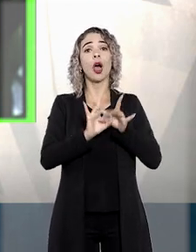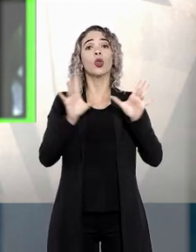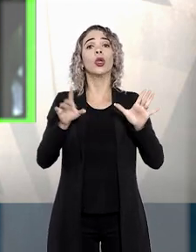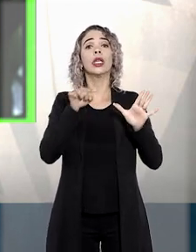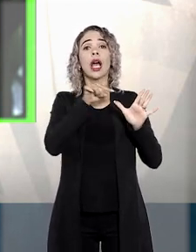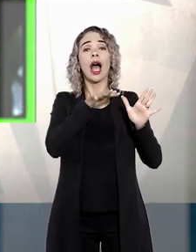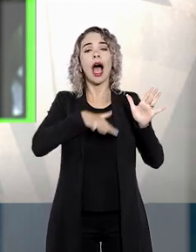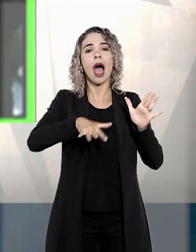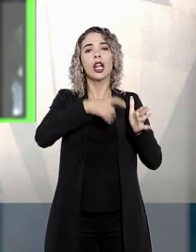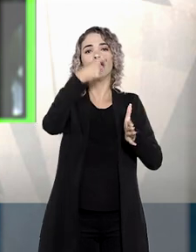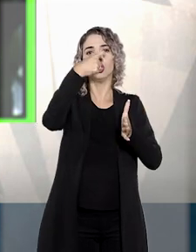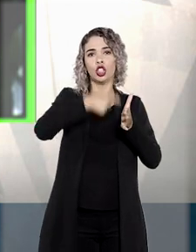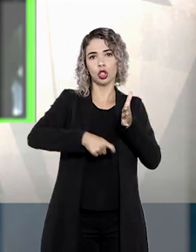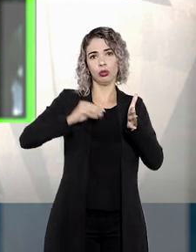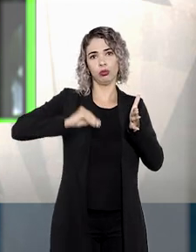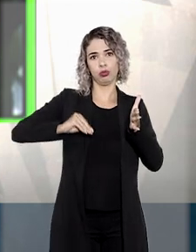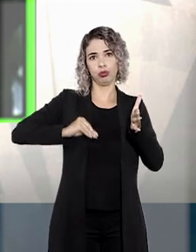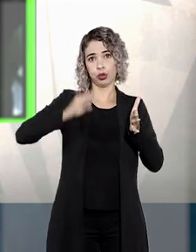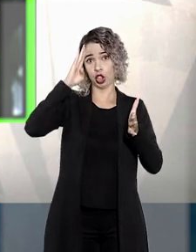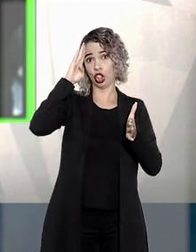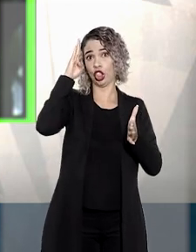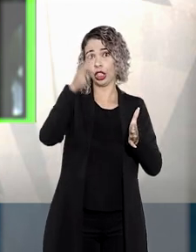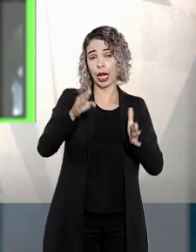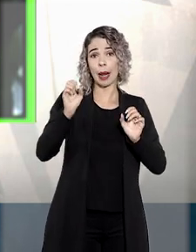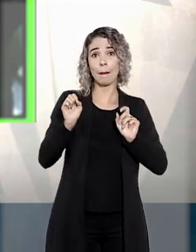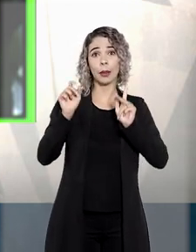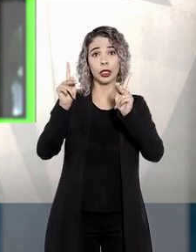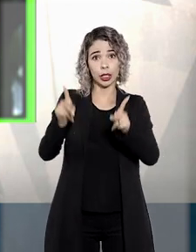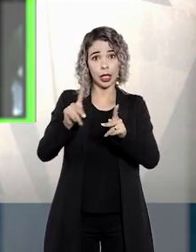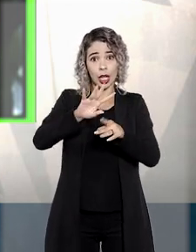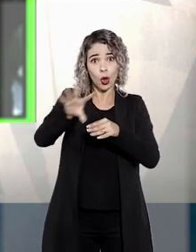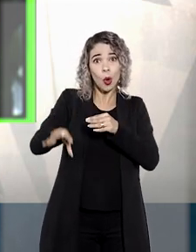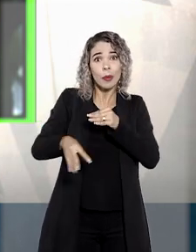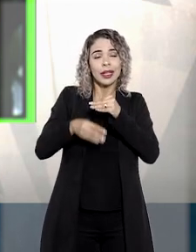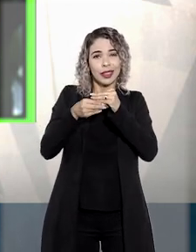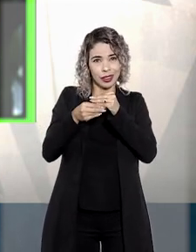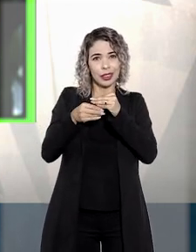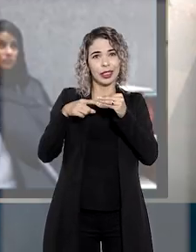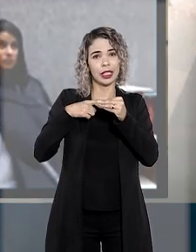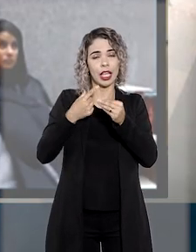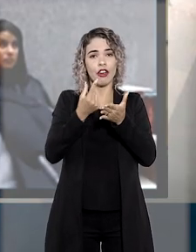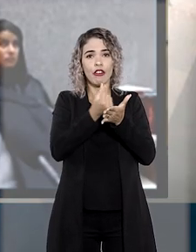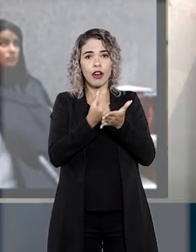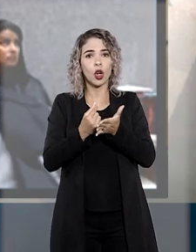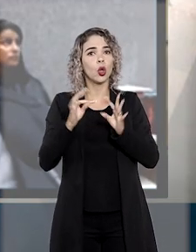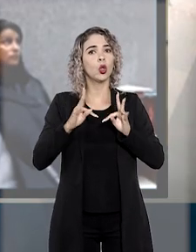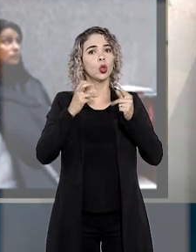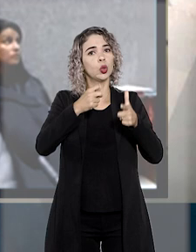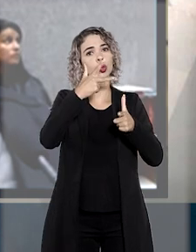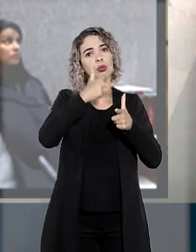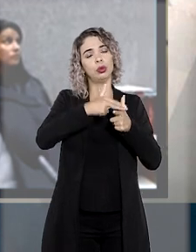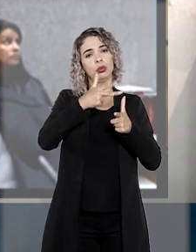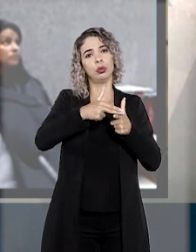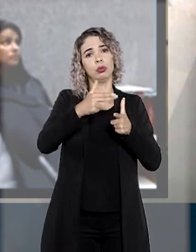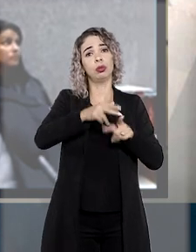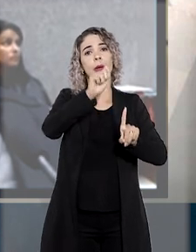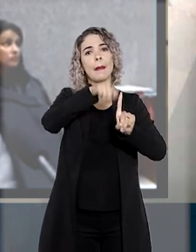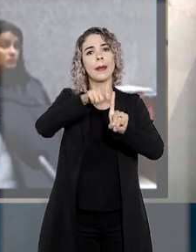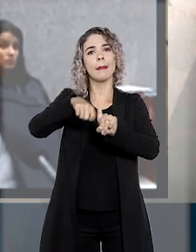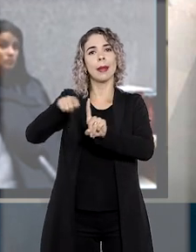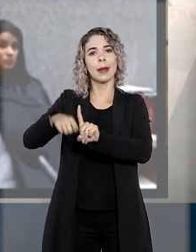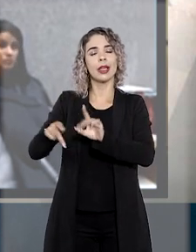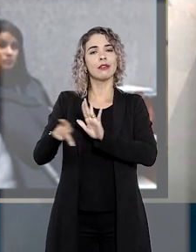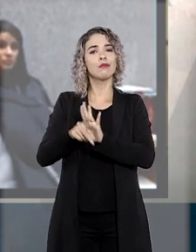para autorizar a entidade a descontar na folha de pagamento de aposentadoria complementar o valor integral das prestações